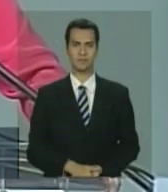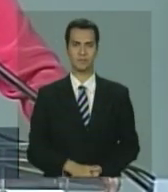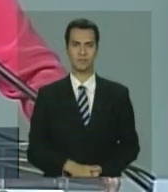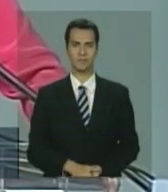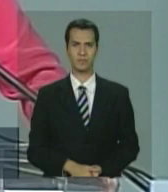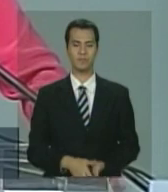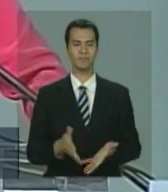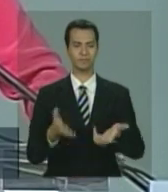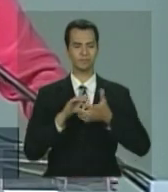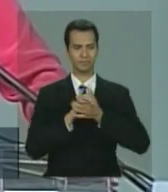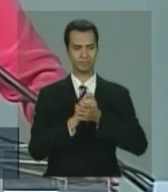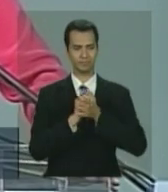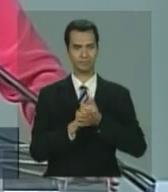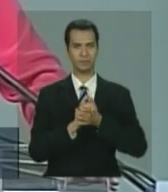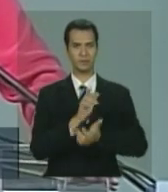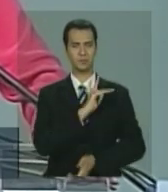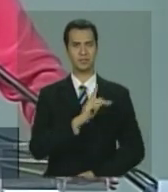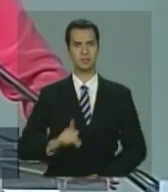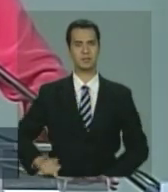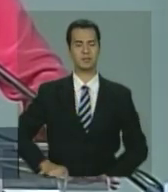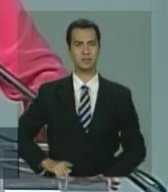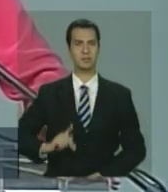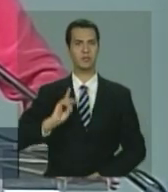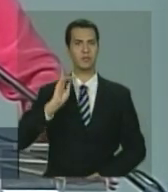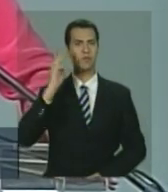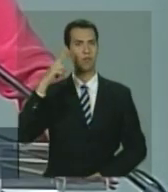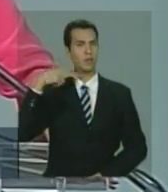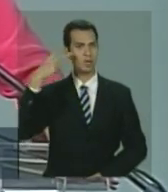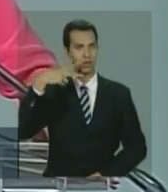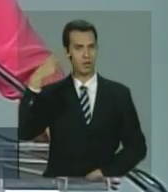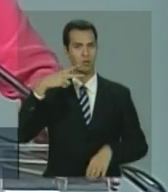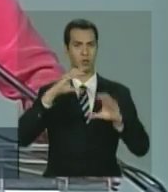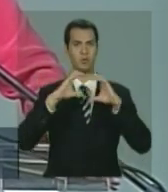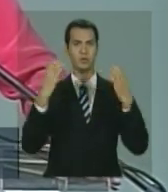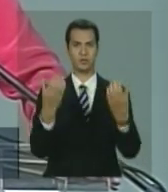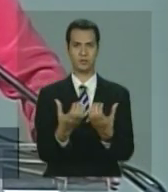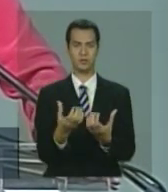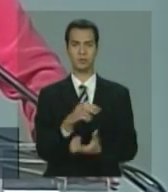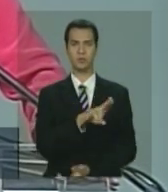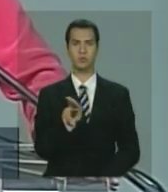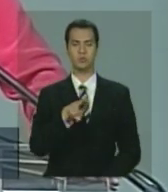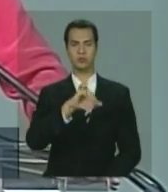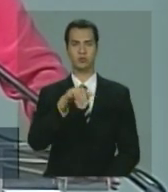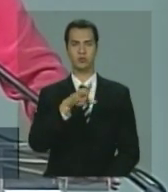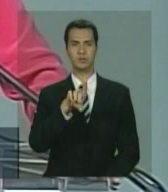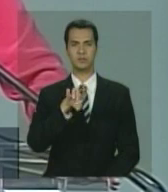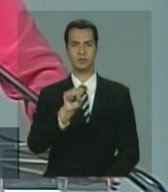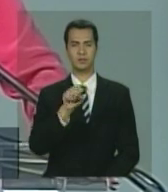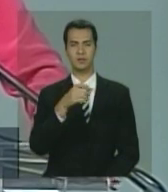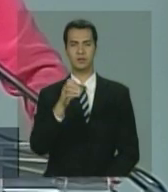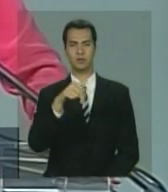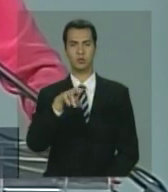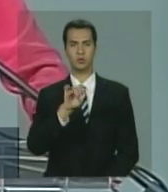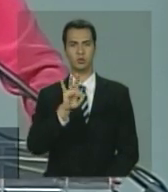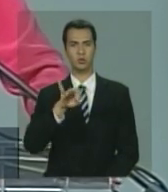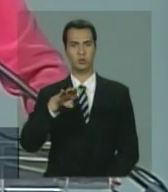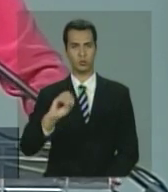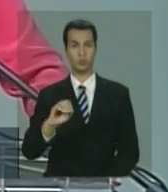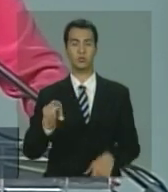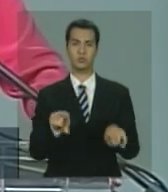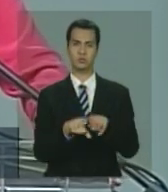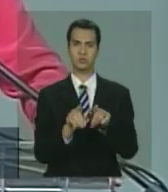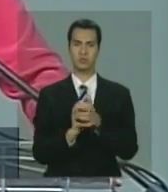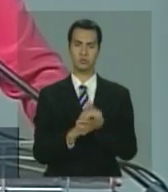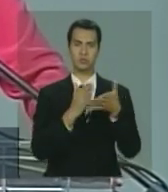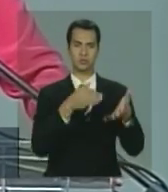Queria cumprimentar o presidente da Câmara de Vereadores de Angra, José Antônio de Azevedo Gomes. Queria cumprimentar